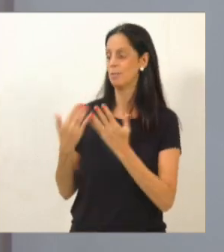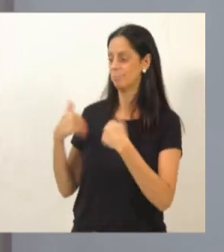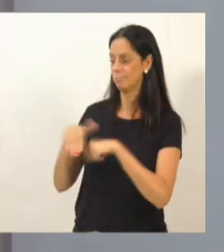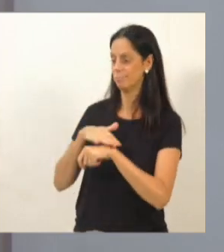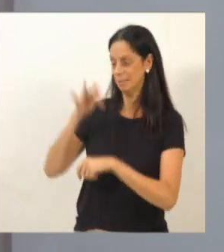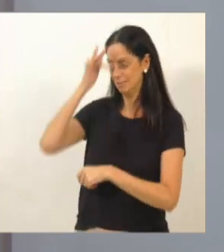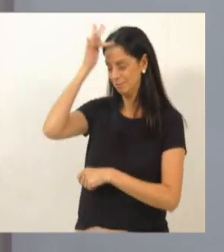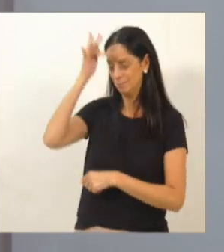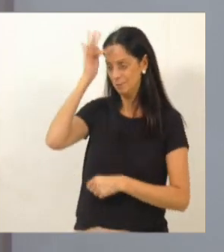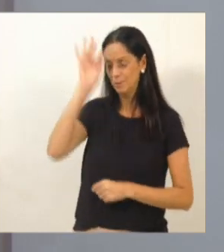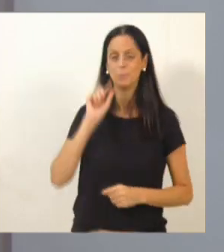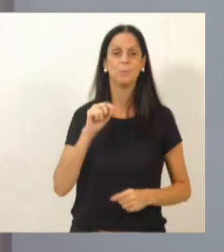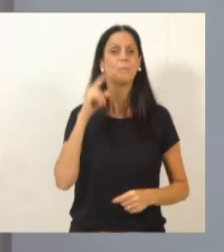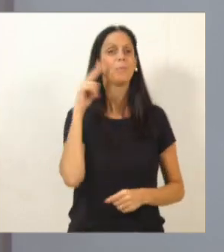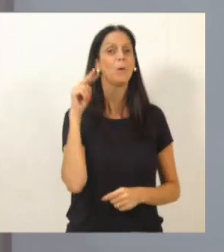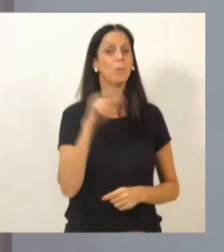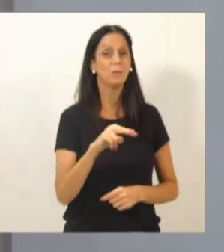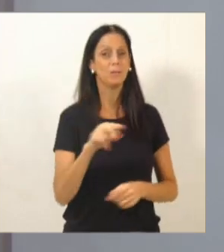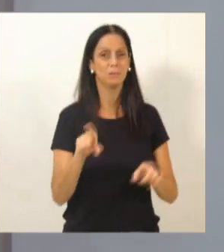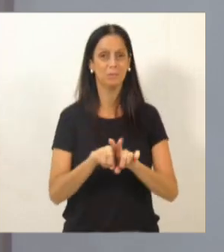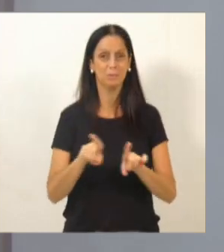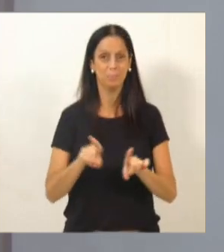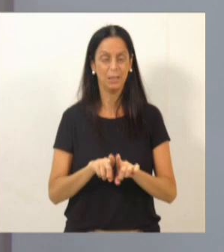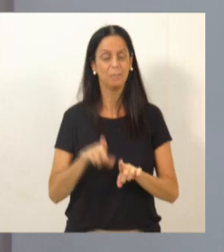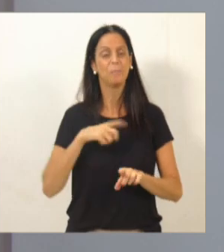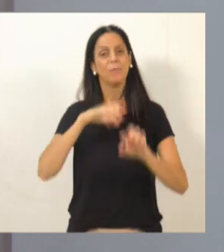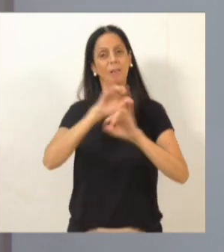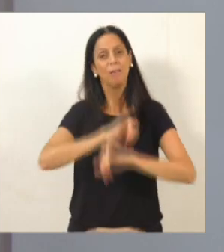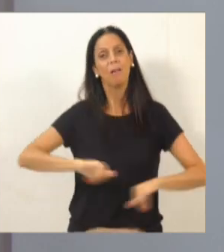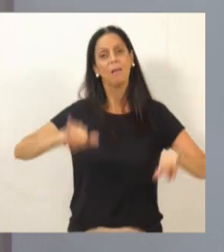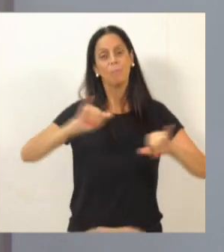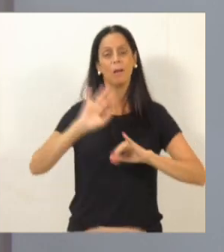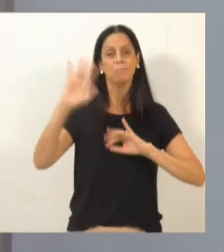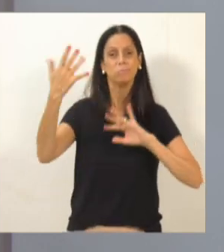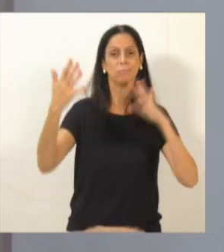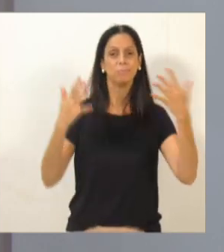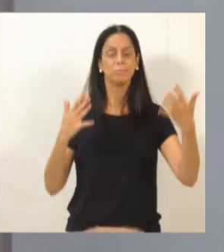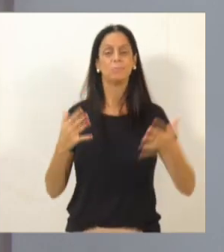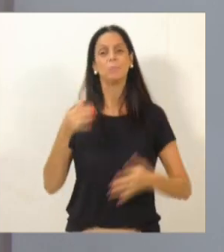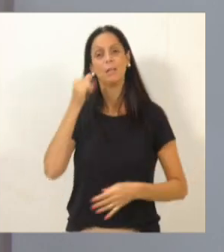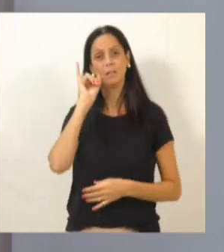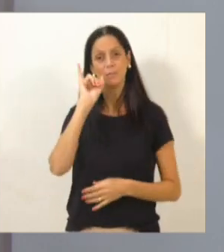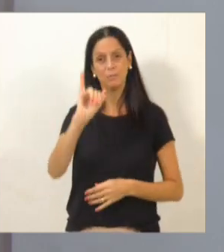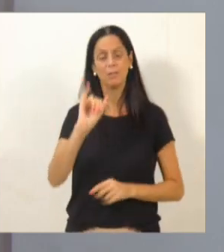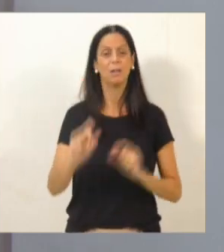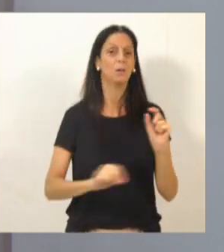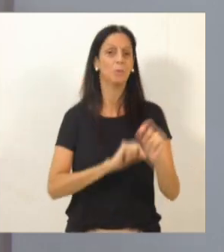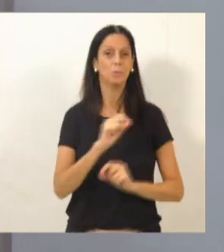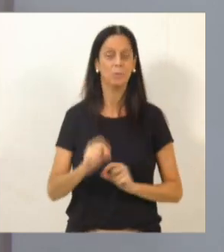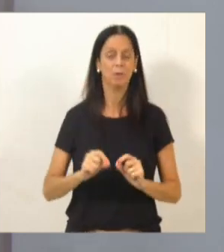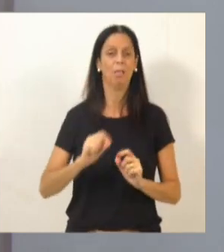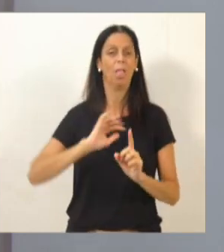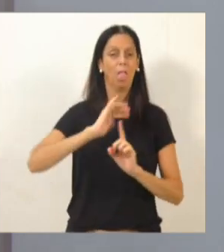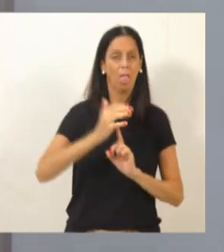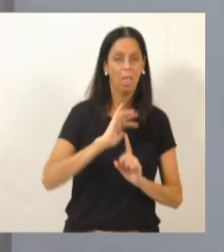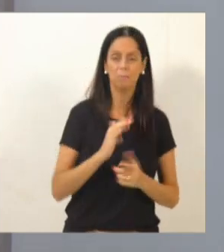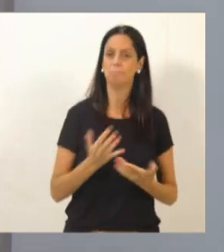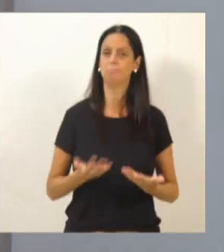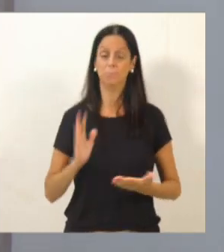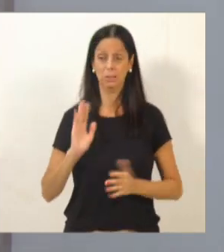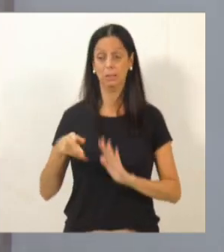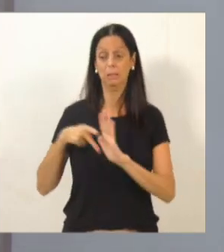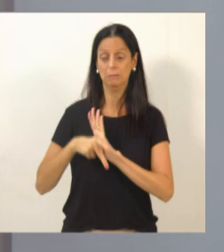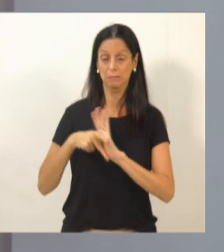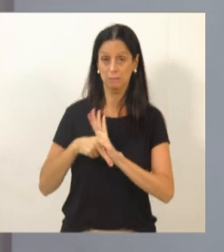olhando, campanhas que estão acontecendo de combate em relação ao assédio. Nós pesquisamos agora algumas